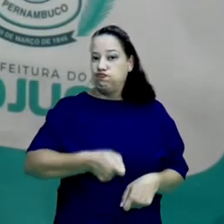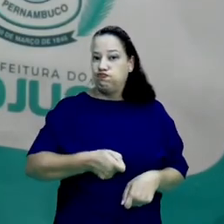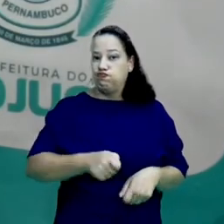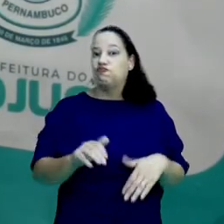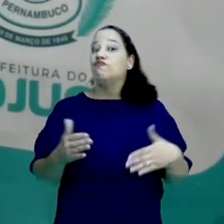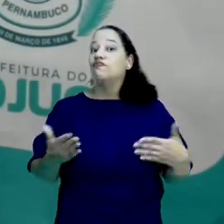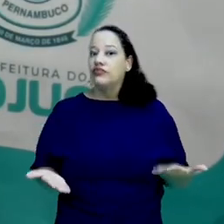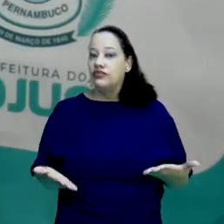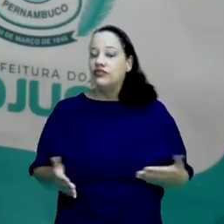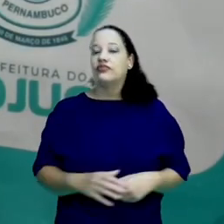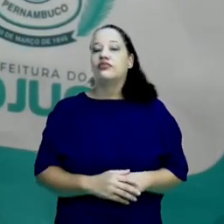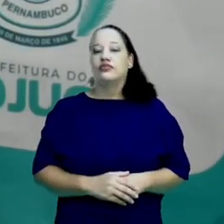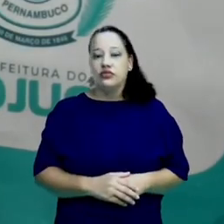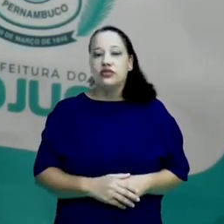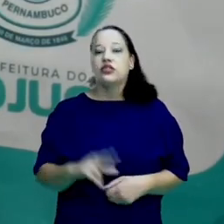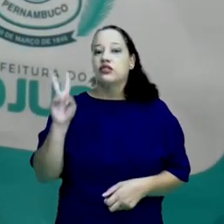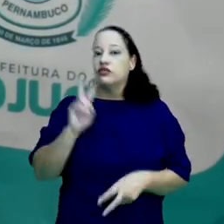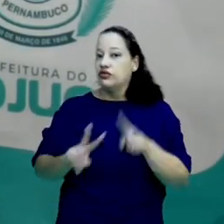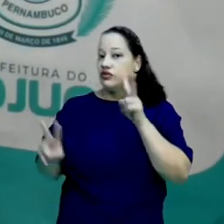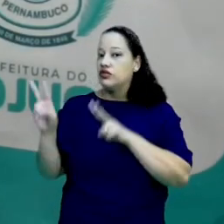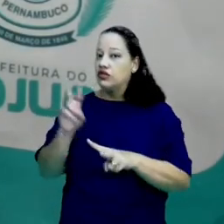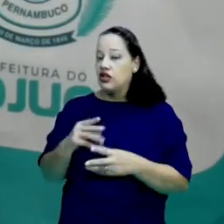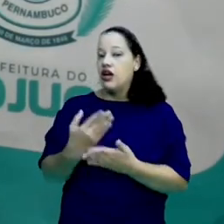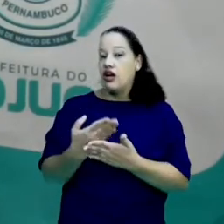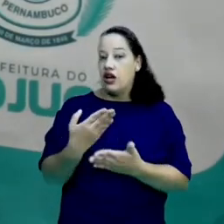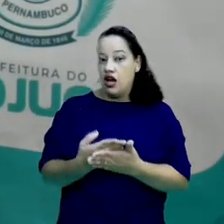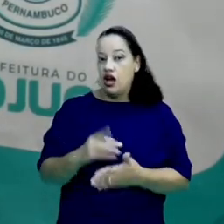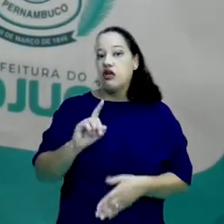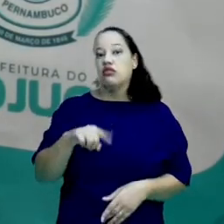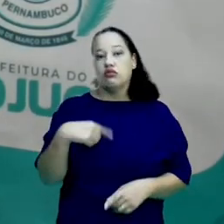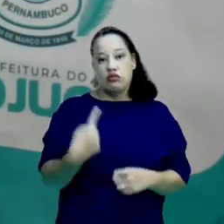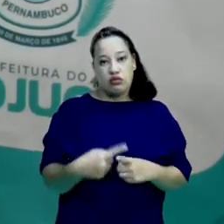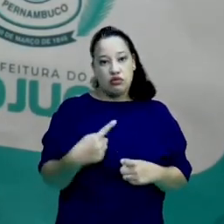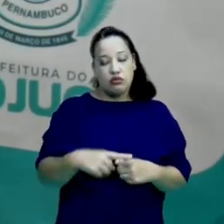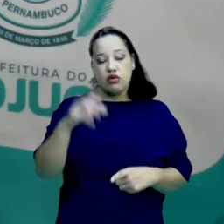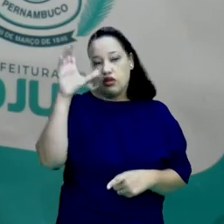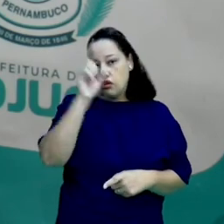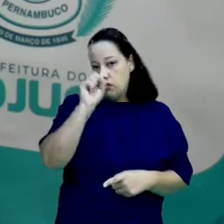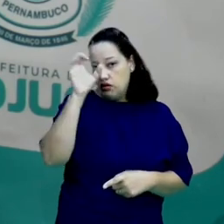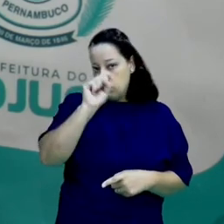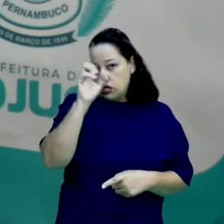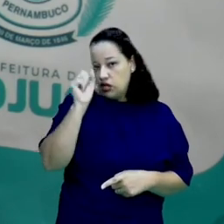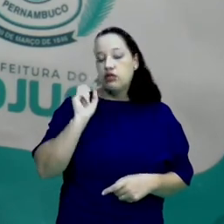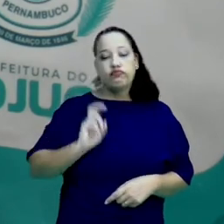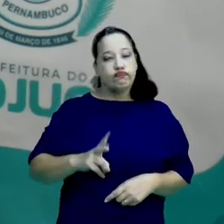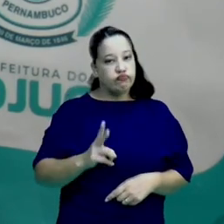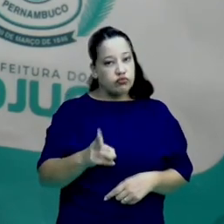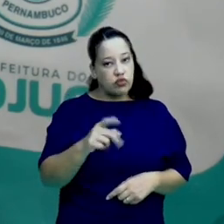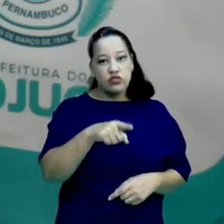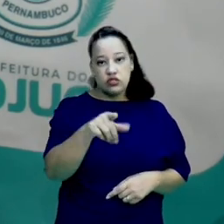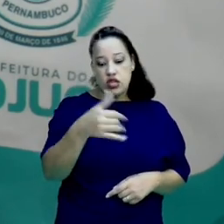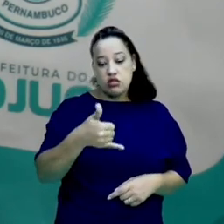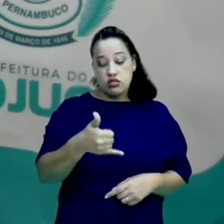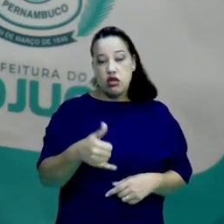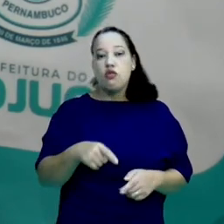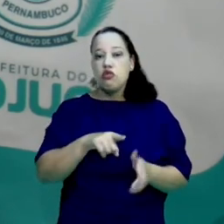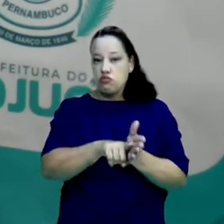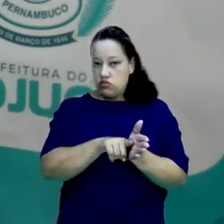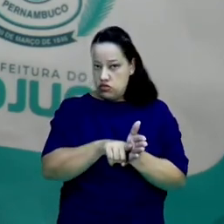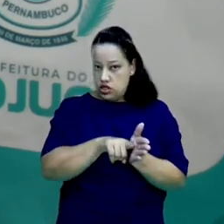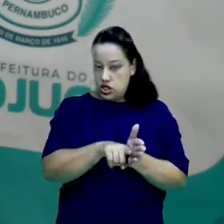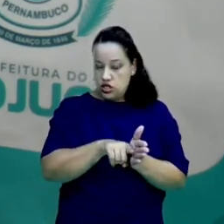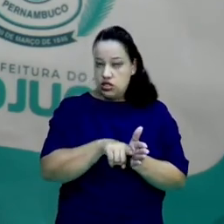visualizem a nossa aula, se preciso for, buscar mais conteúdos aí no seu celular, que eu sei que você sabe pesquisar,